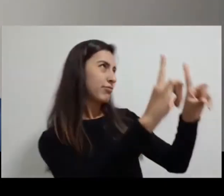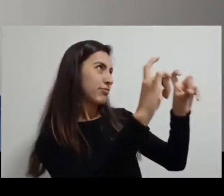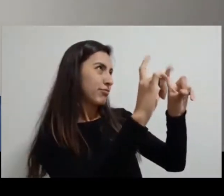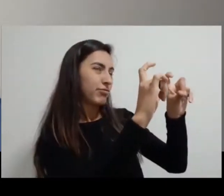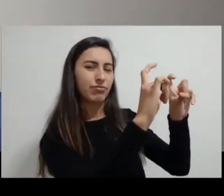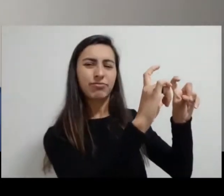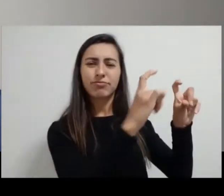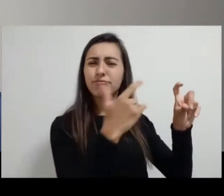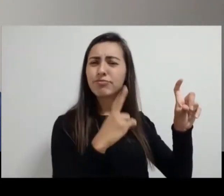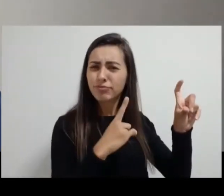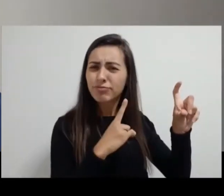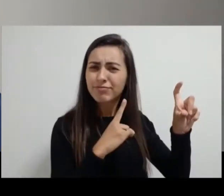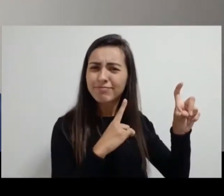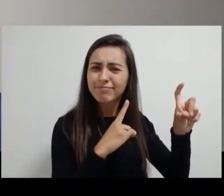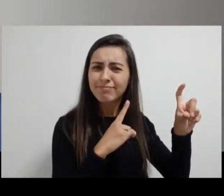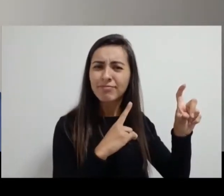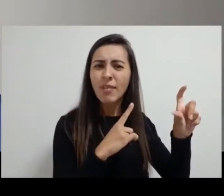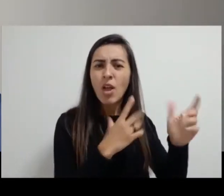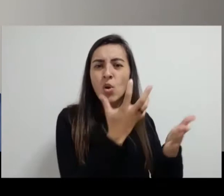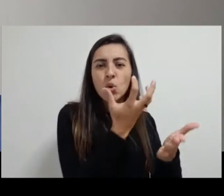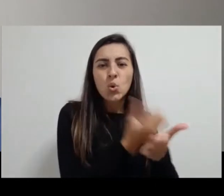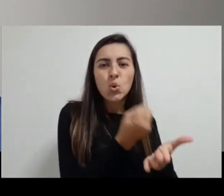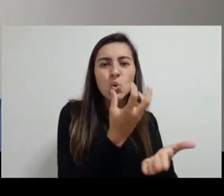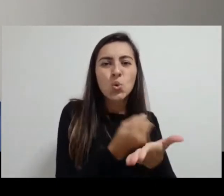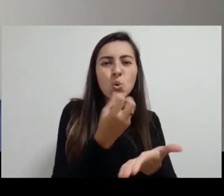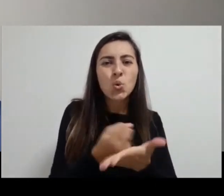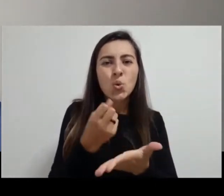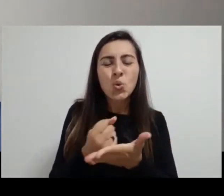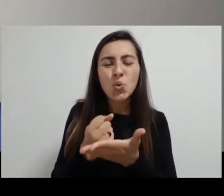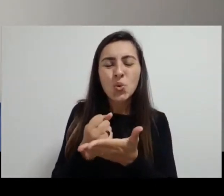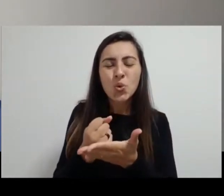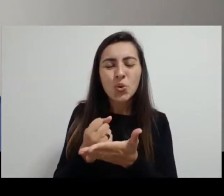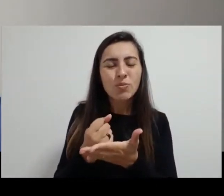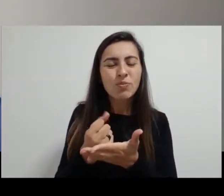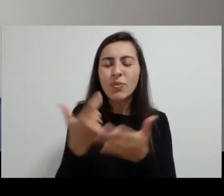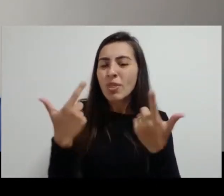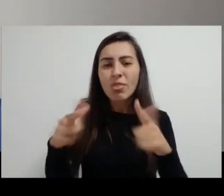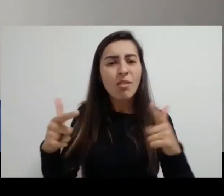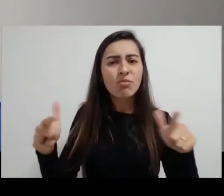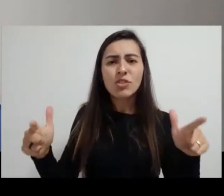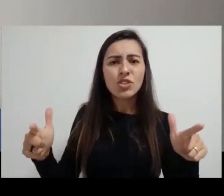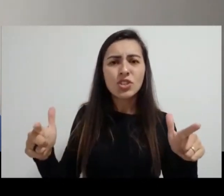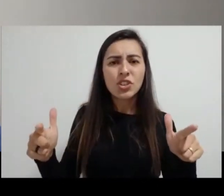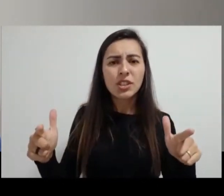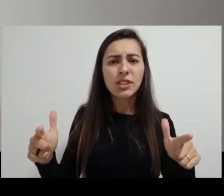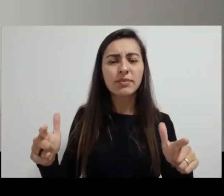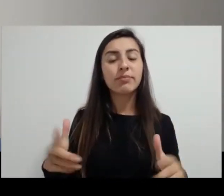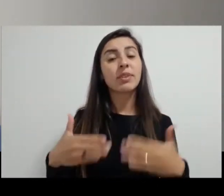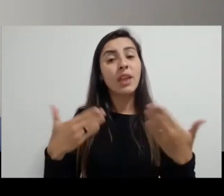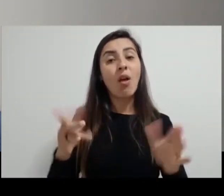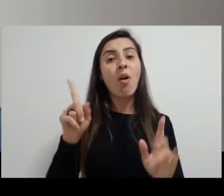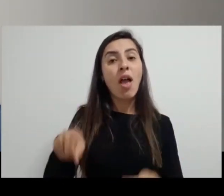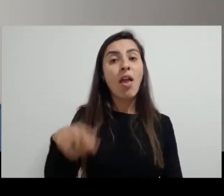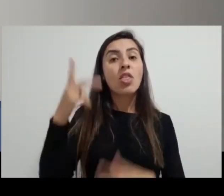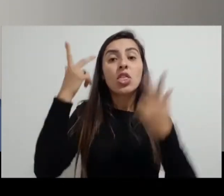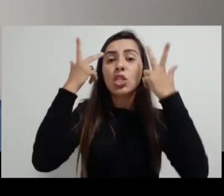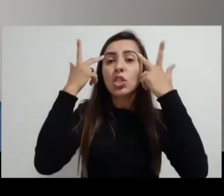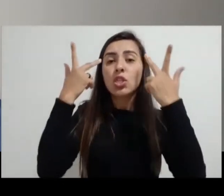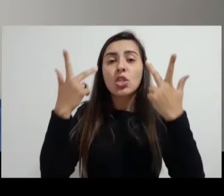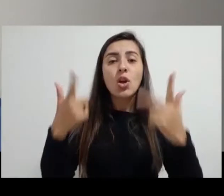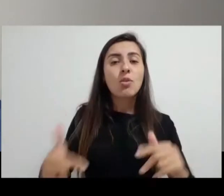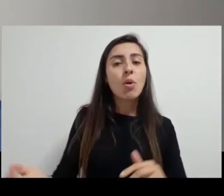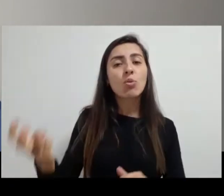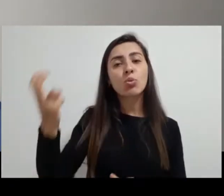selfies. Não tinha como registrar a imagem da pessoa. Então já era usual, principalmente